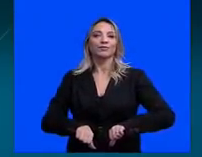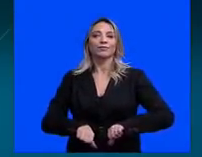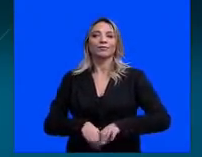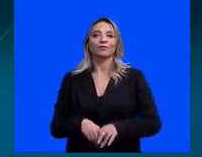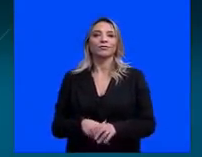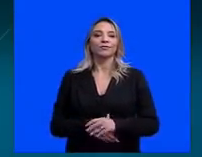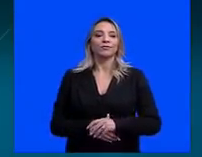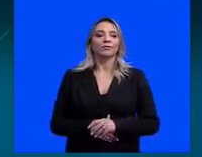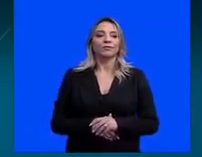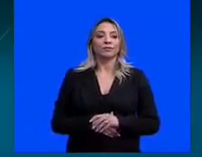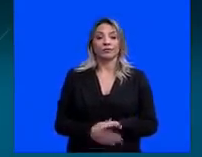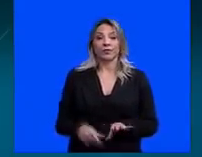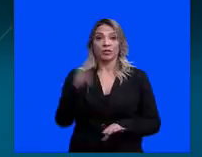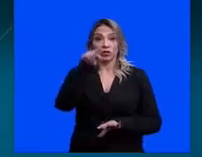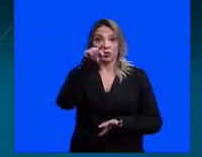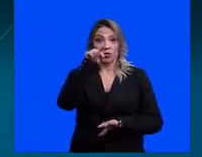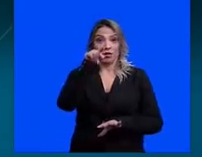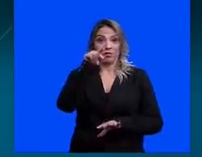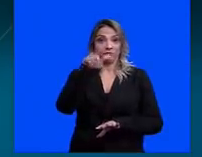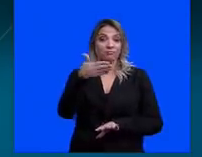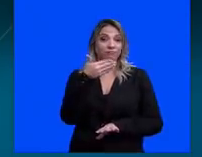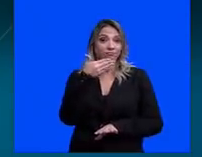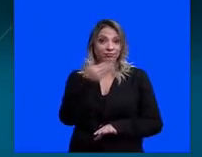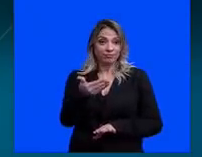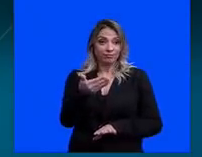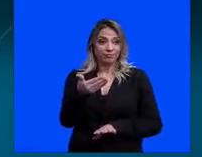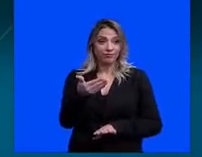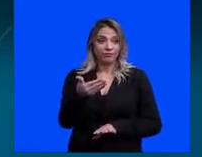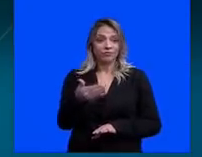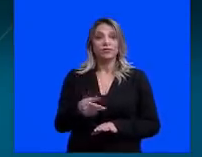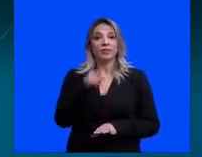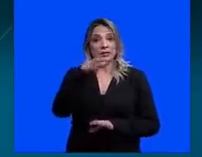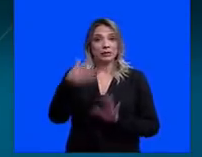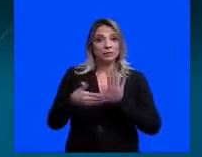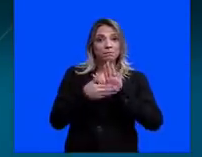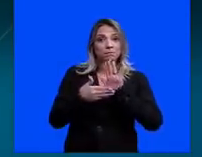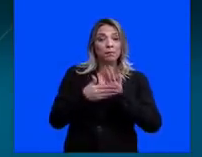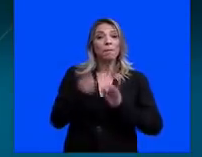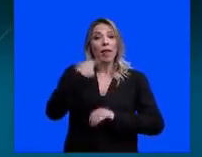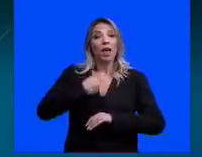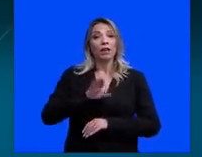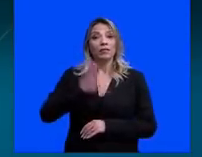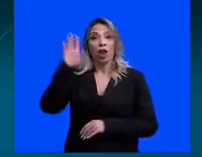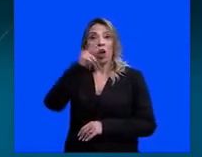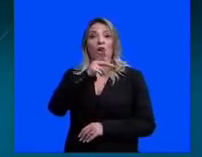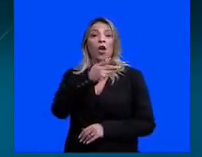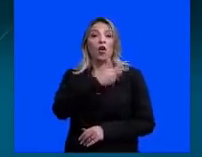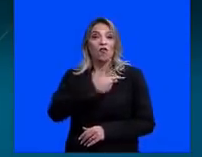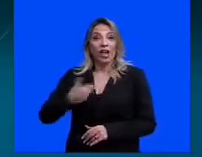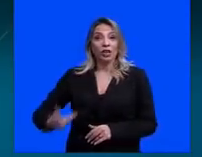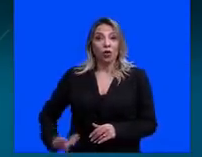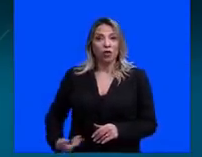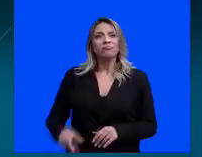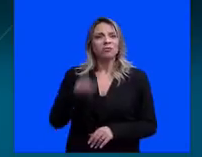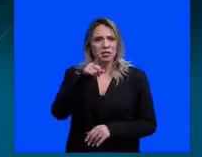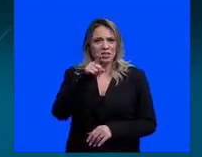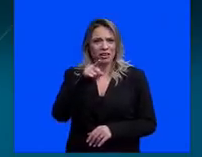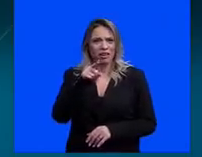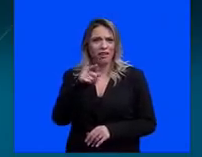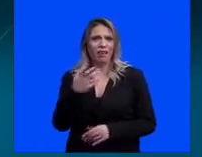solicitação para esse pleito seu, para governador, você pretende realmente